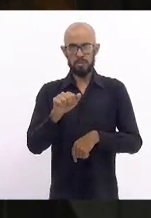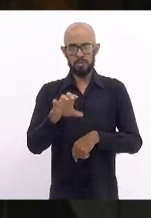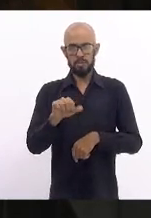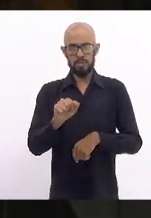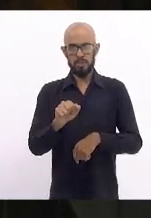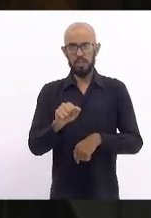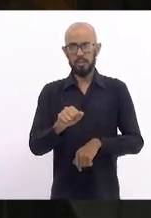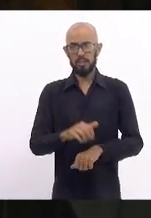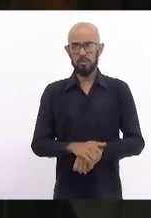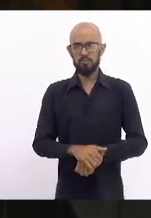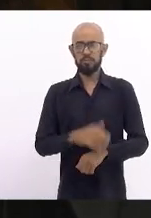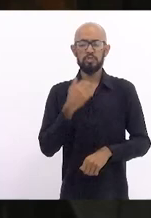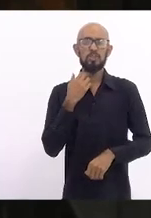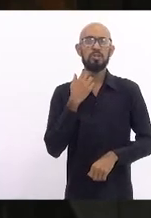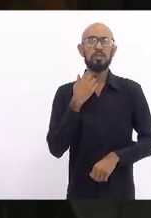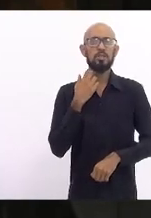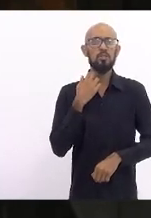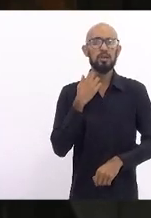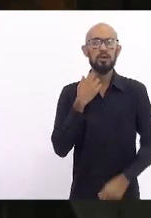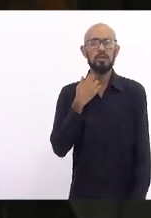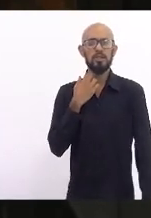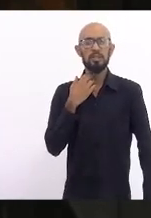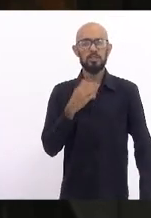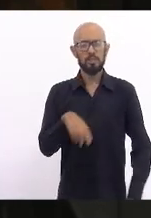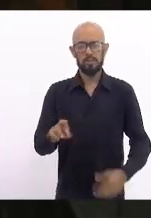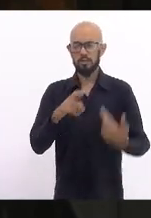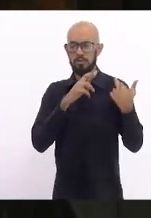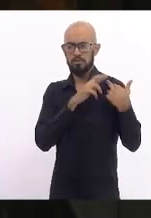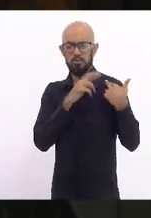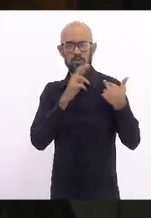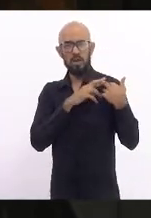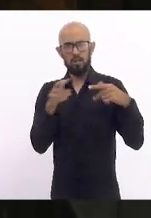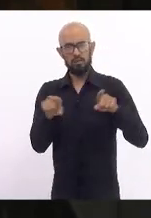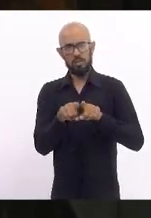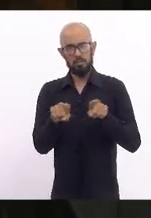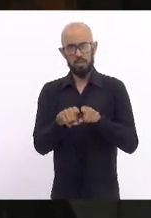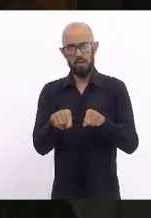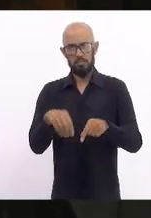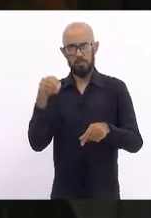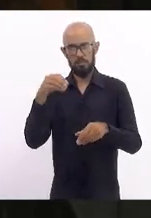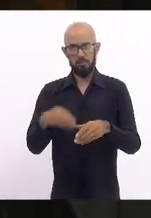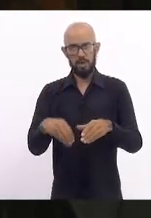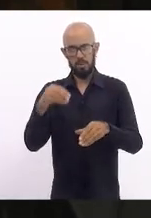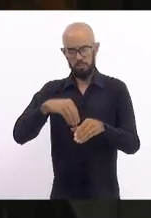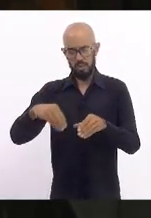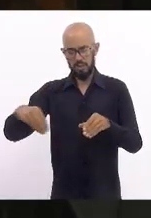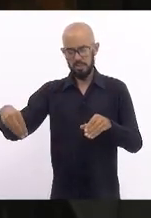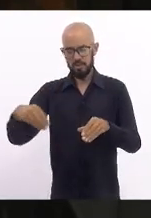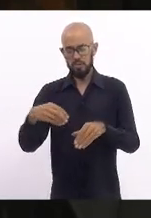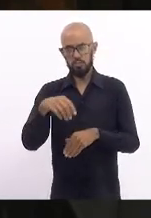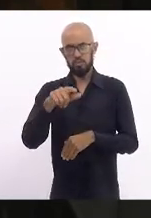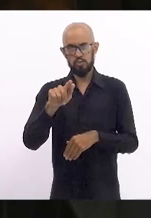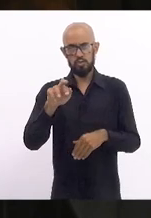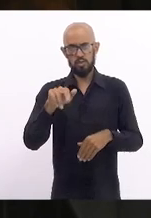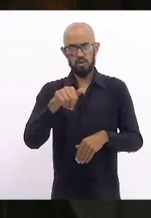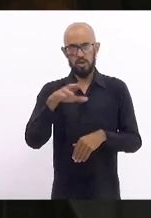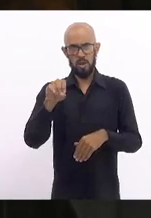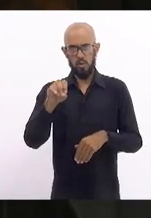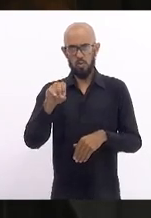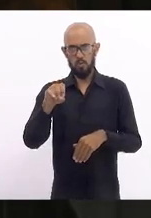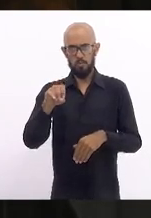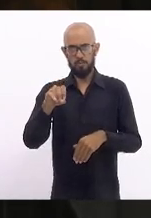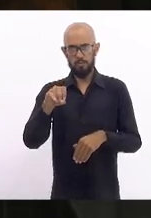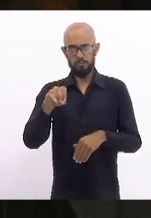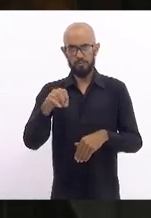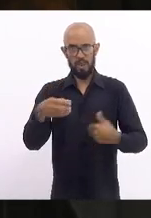inclusive responsável pela produção de grãos também. A fábrica de fertilizante que foi vendida